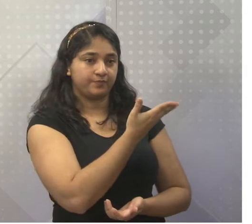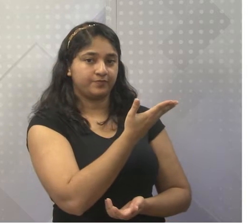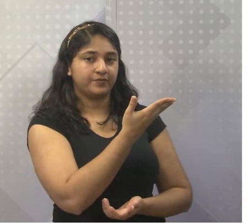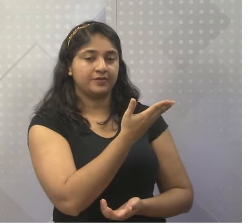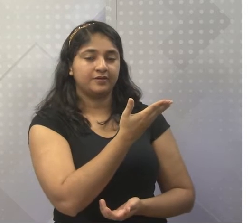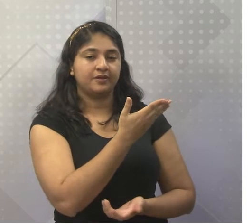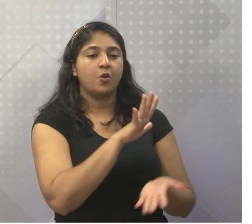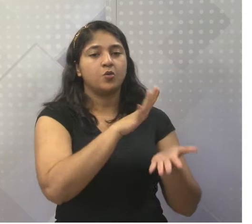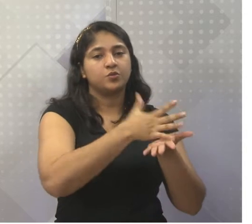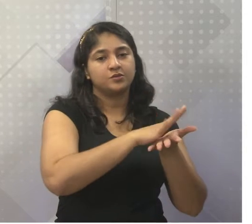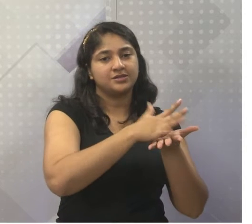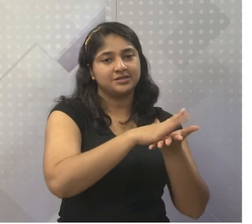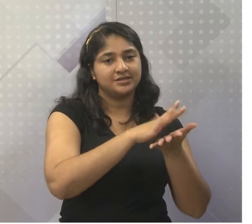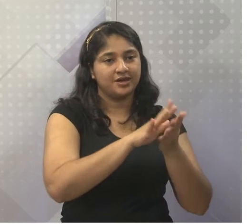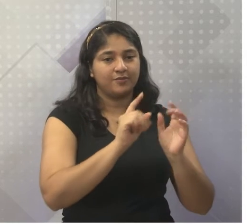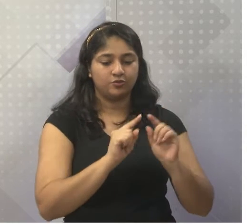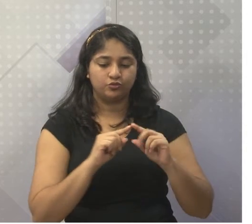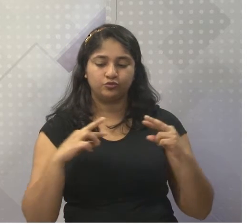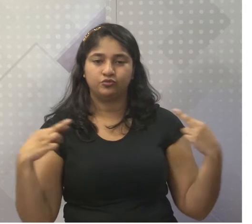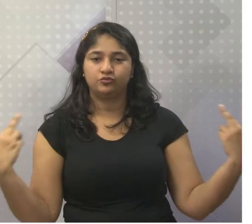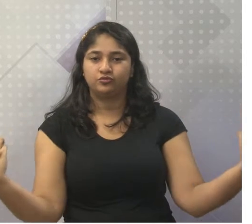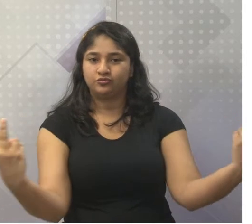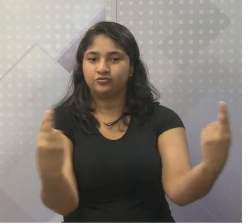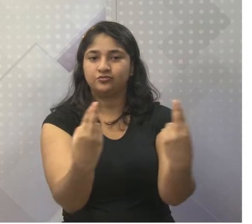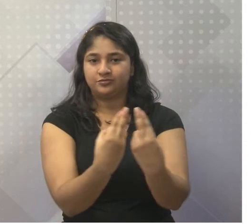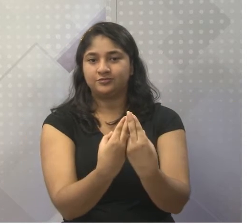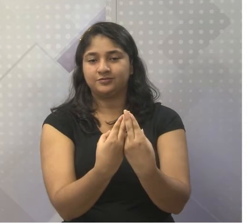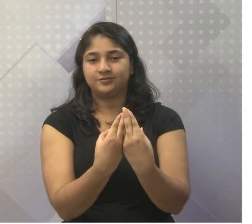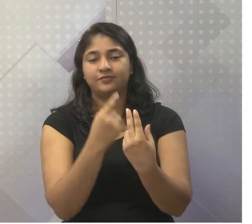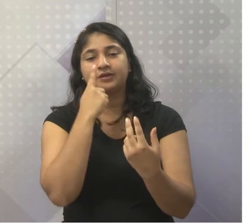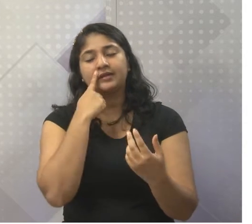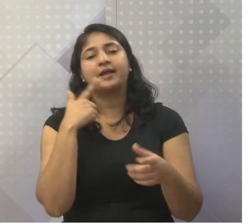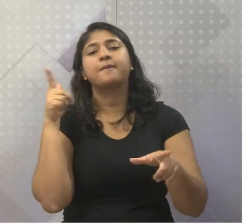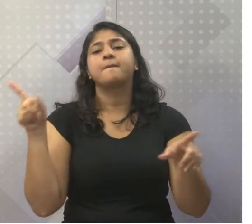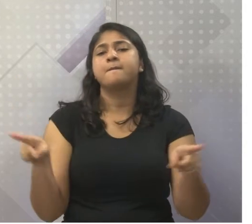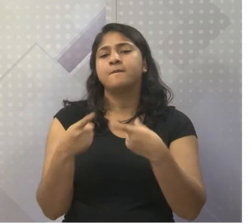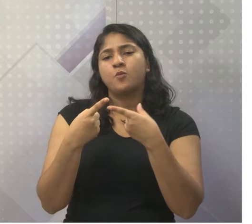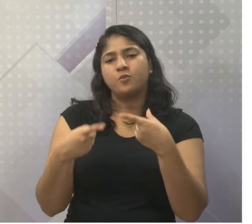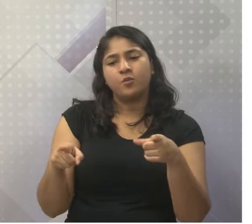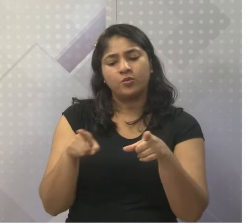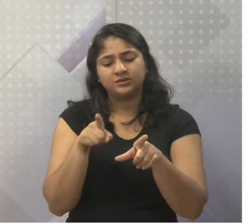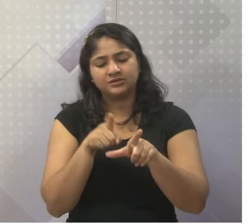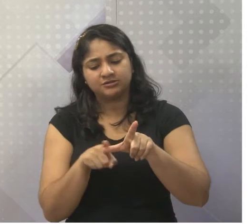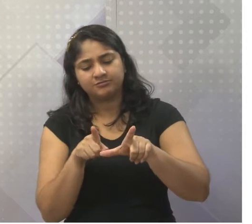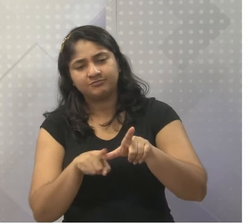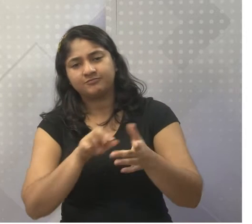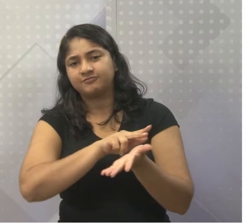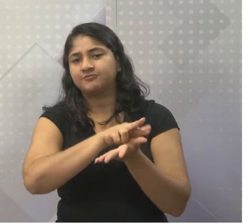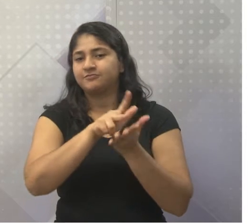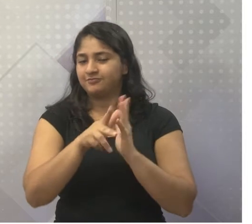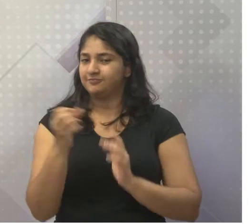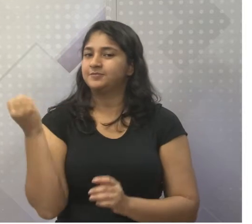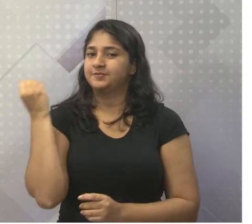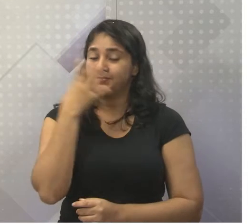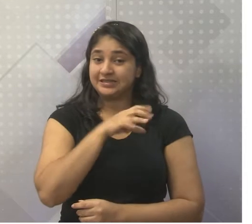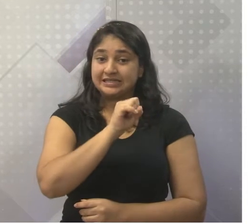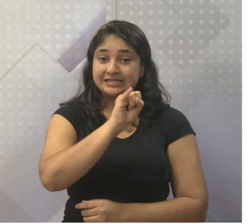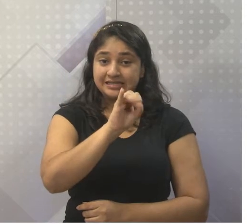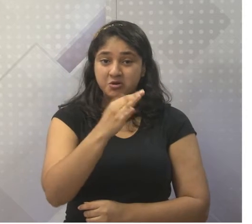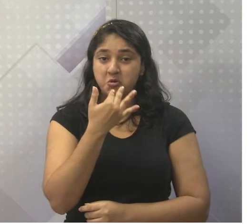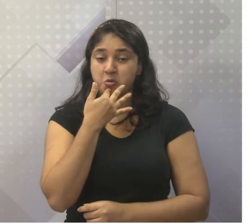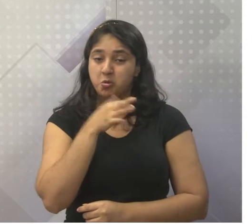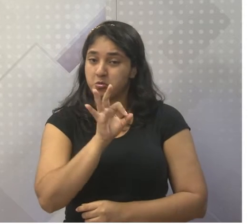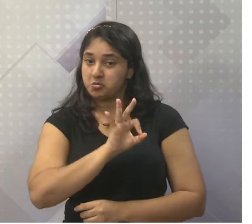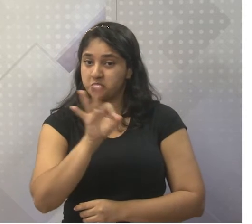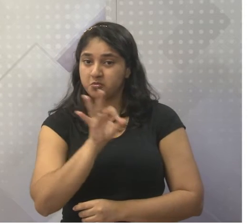de roda, né? Que é muito bom, olha, o samba de roda tem letra, tem ritmo, tem música, é muito bom. Quem não conhece,